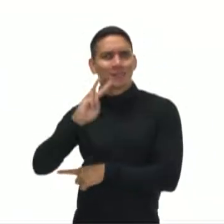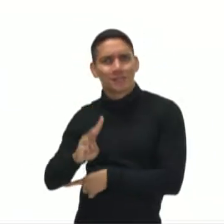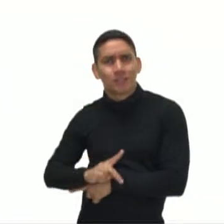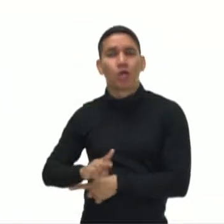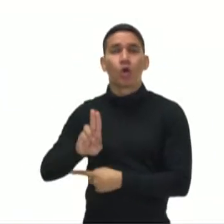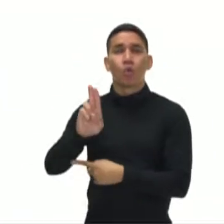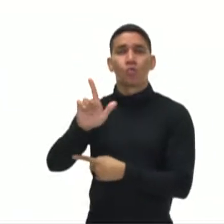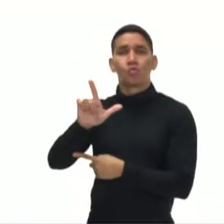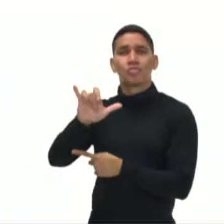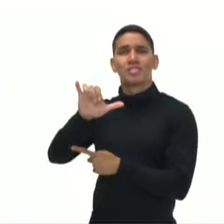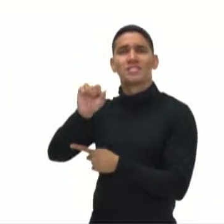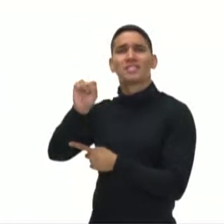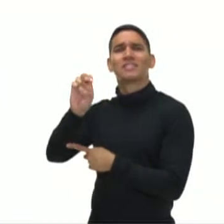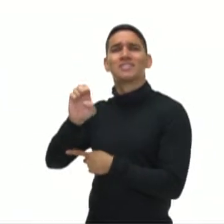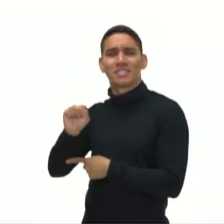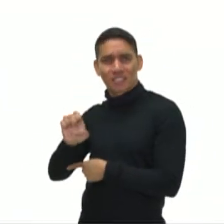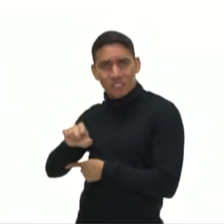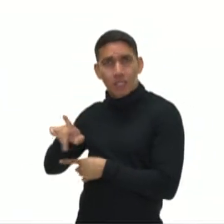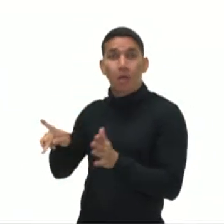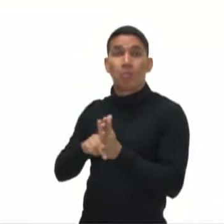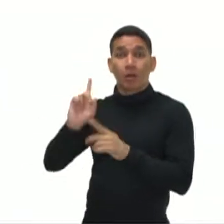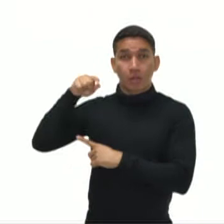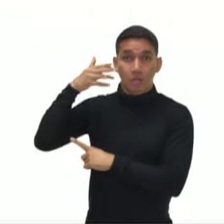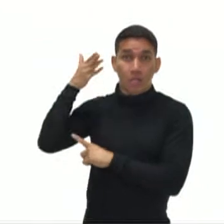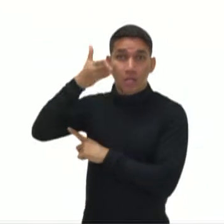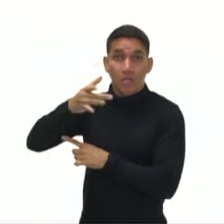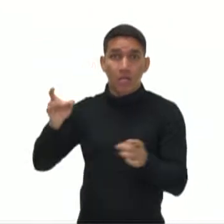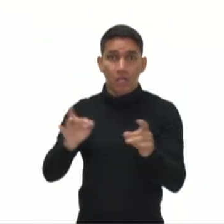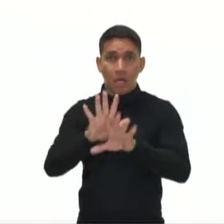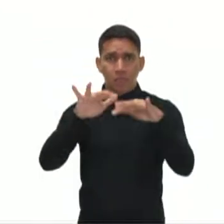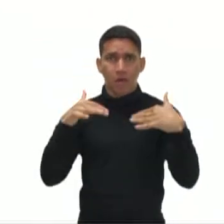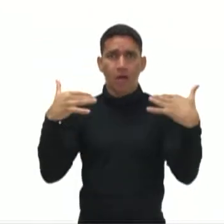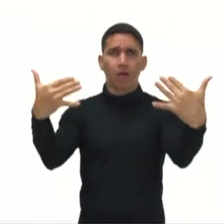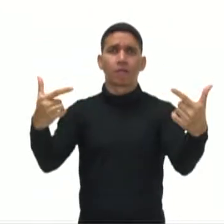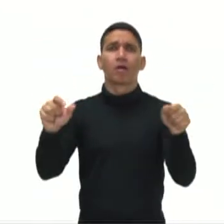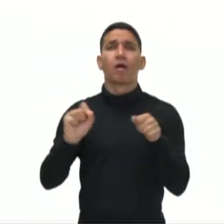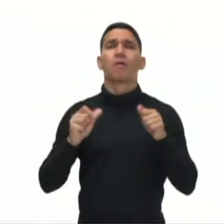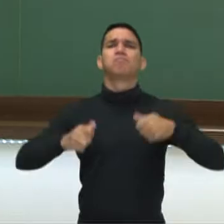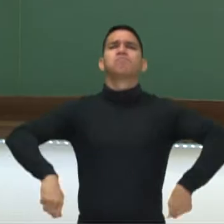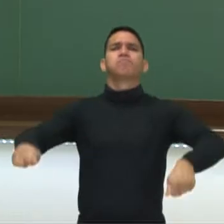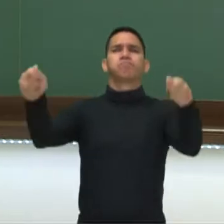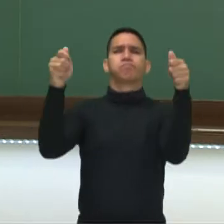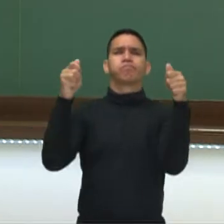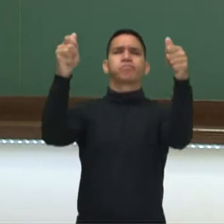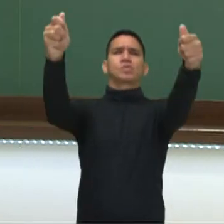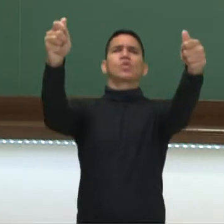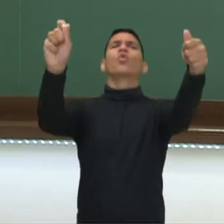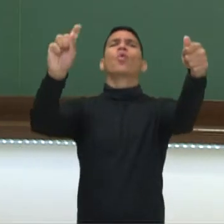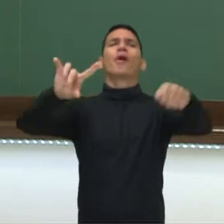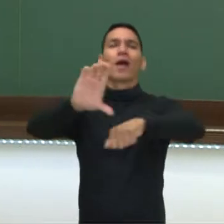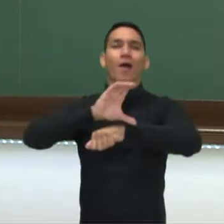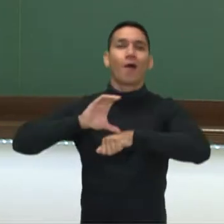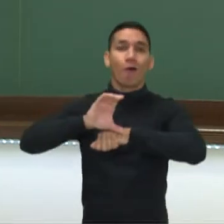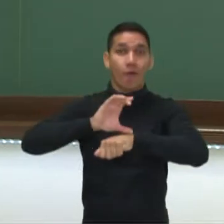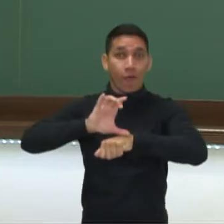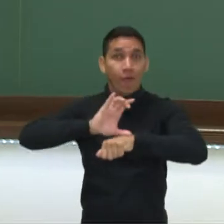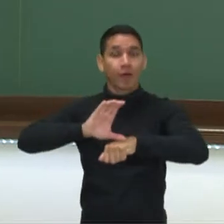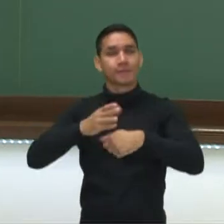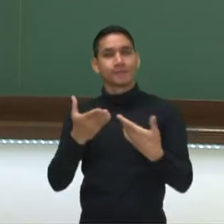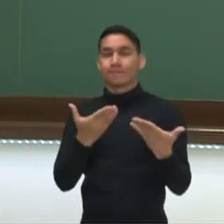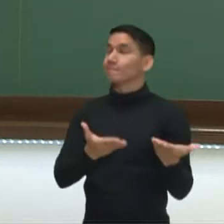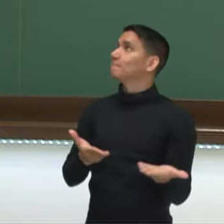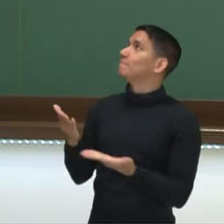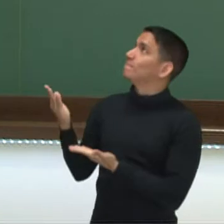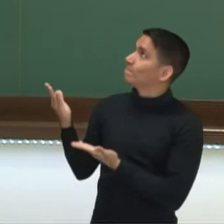do Ulisses Guimarães, após o seu discurso no Senado, levantando a Constituição Federal,